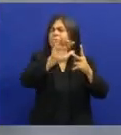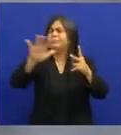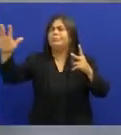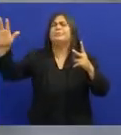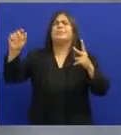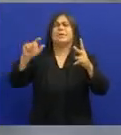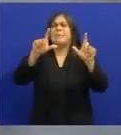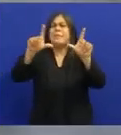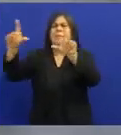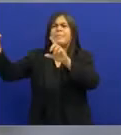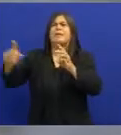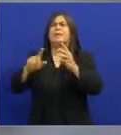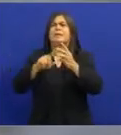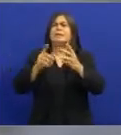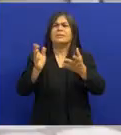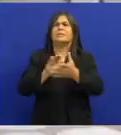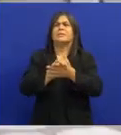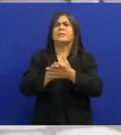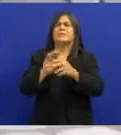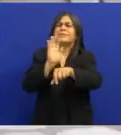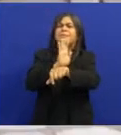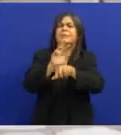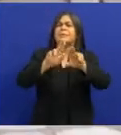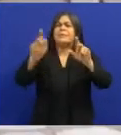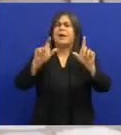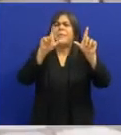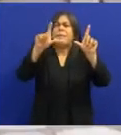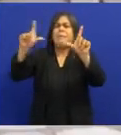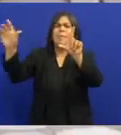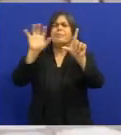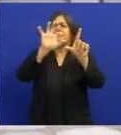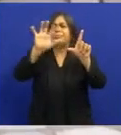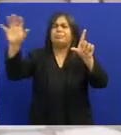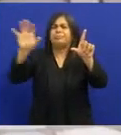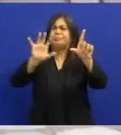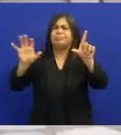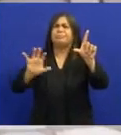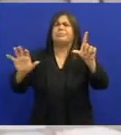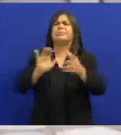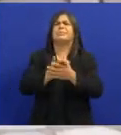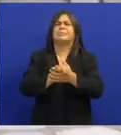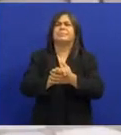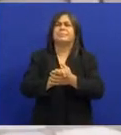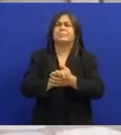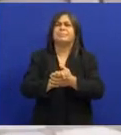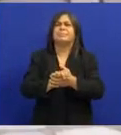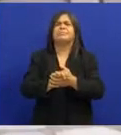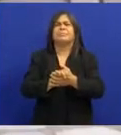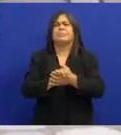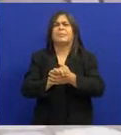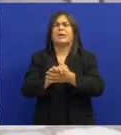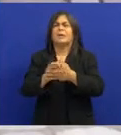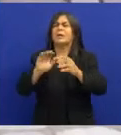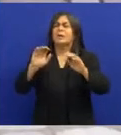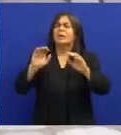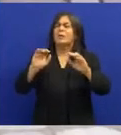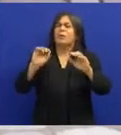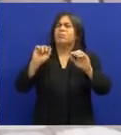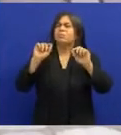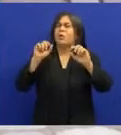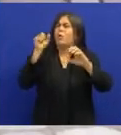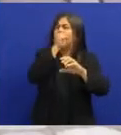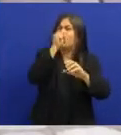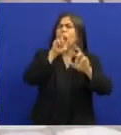fotos do Jackson Em situações de filmes Gravações de filmes De apresentações de shows